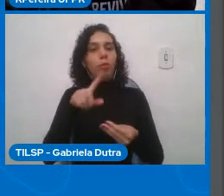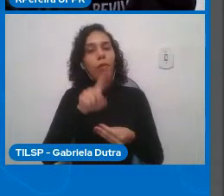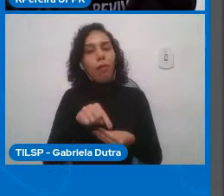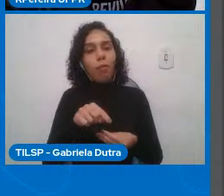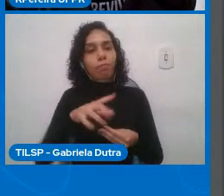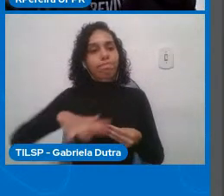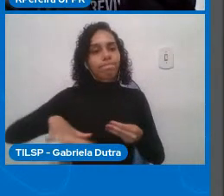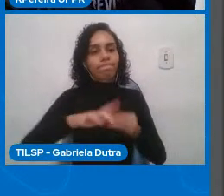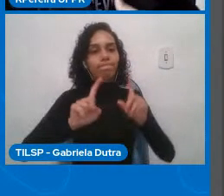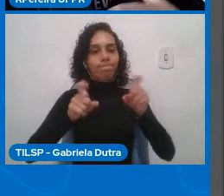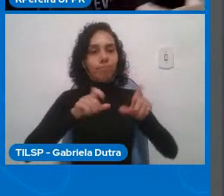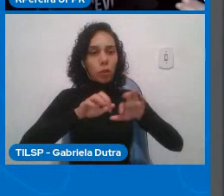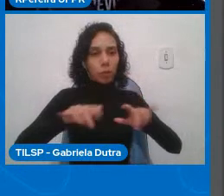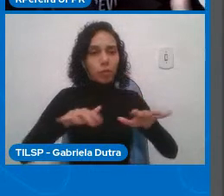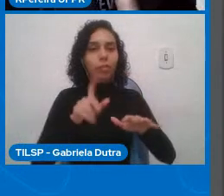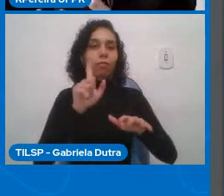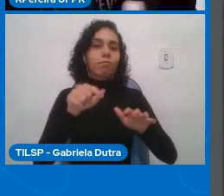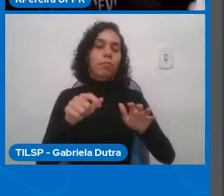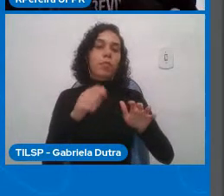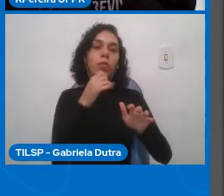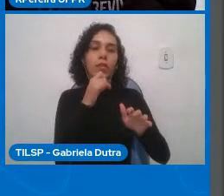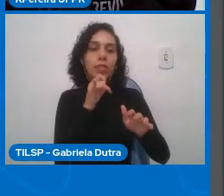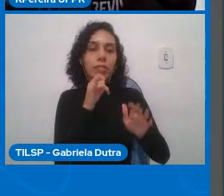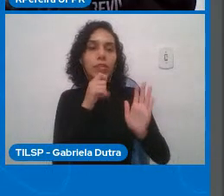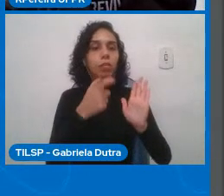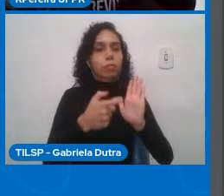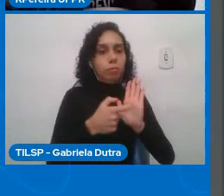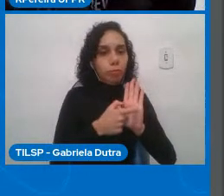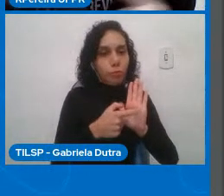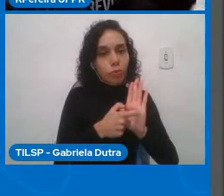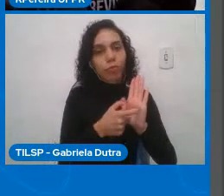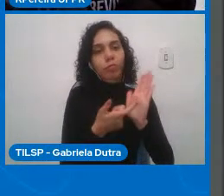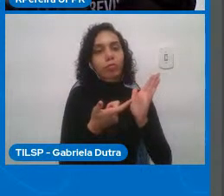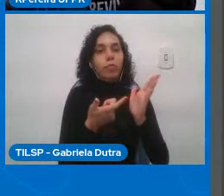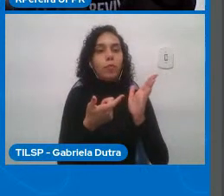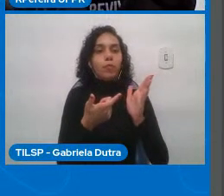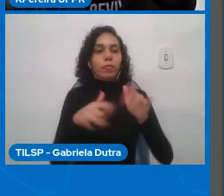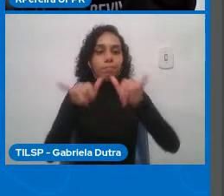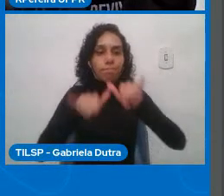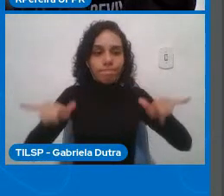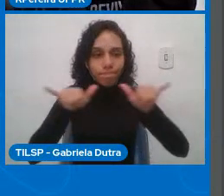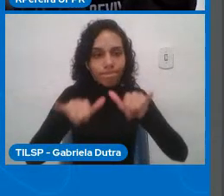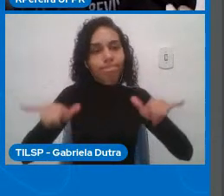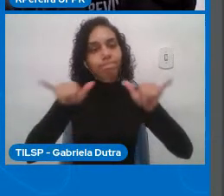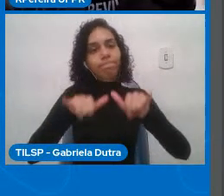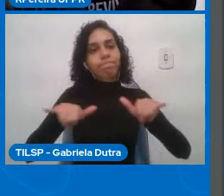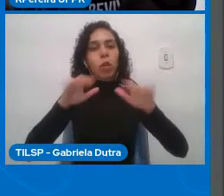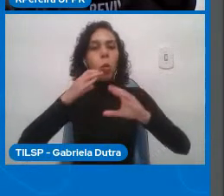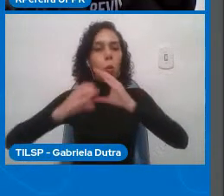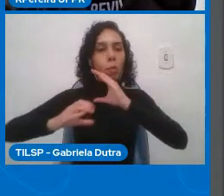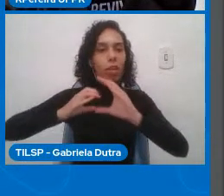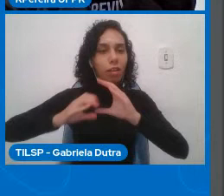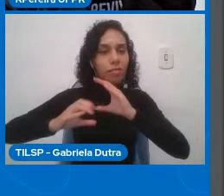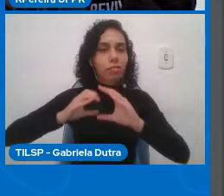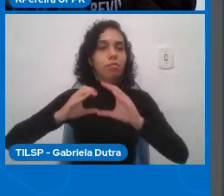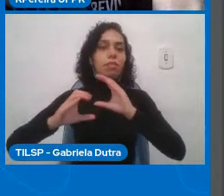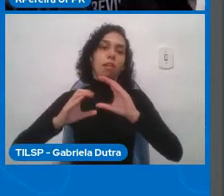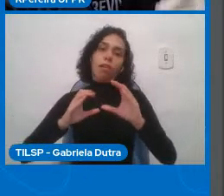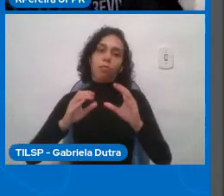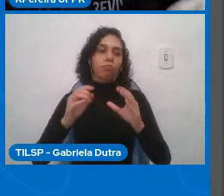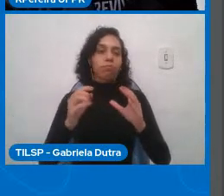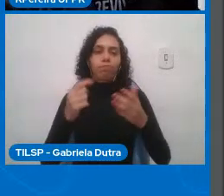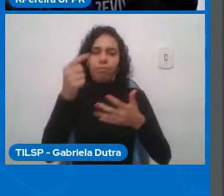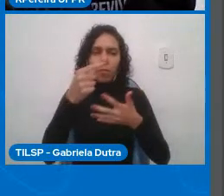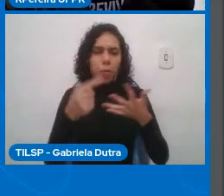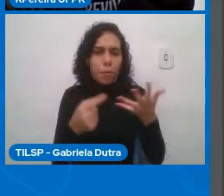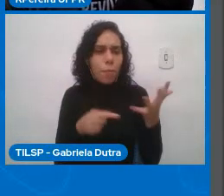software infraestrutura canais de comunicação e isso o que o que